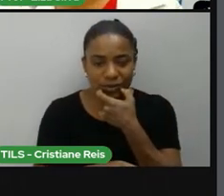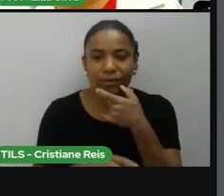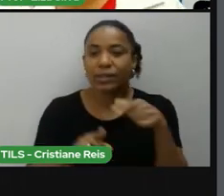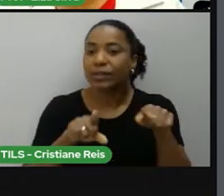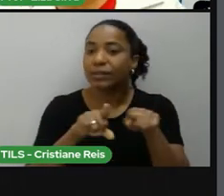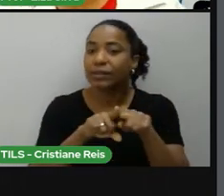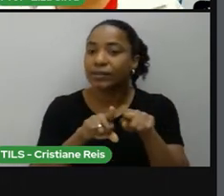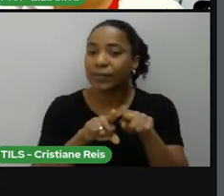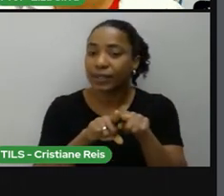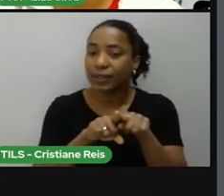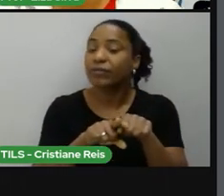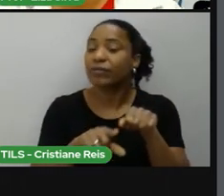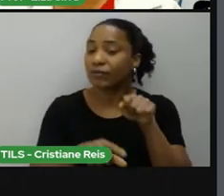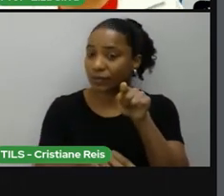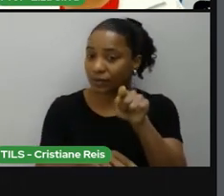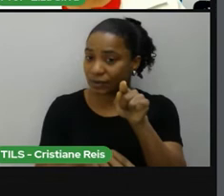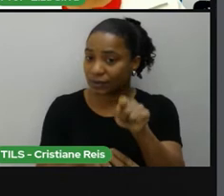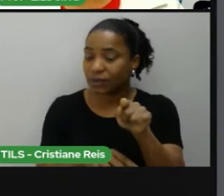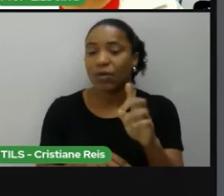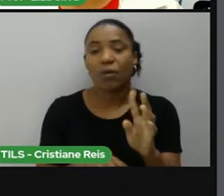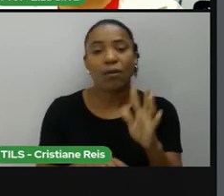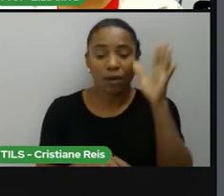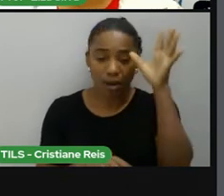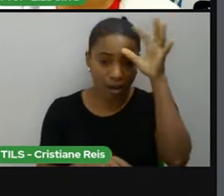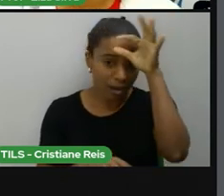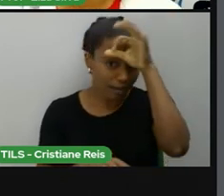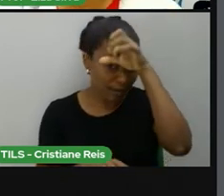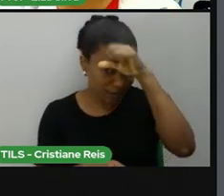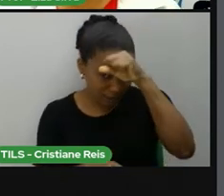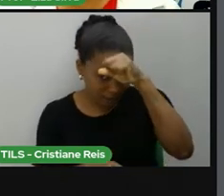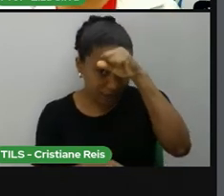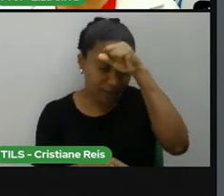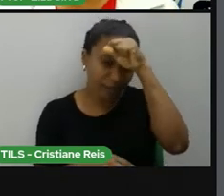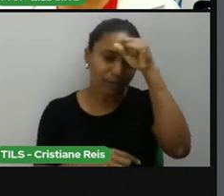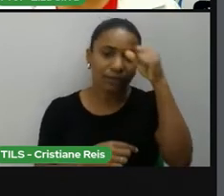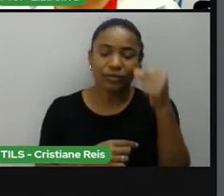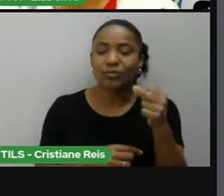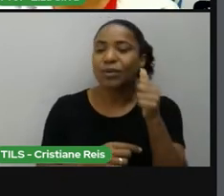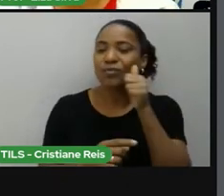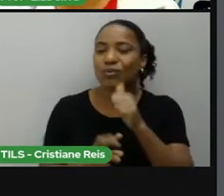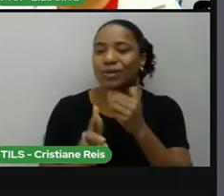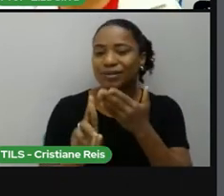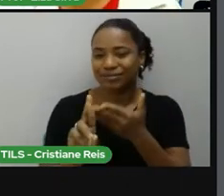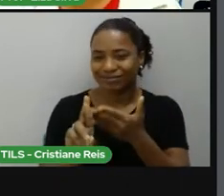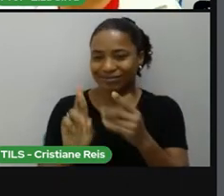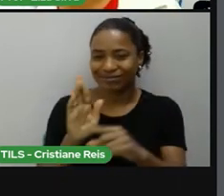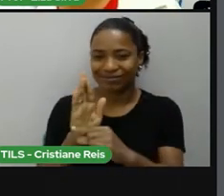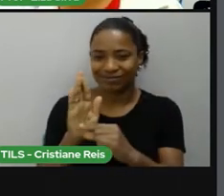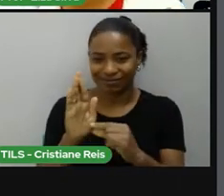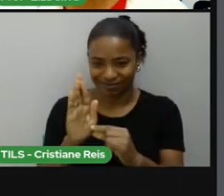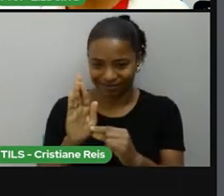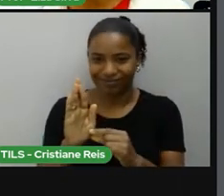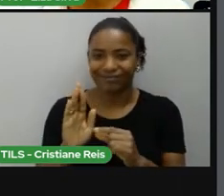também vai enriquecer os seus conhecimentos sobre essa escritora e a sua produção.